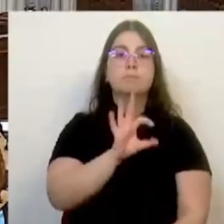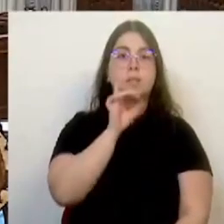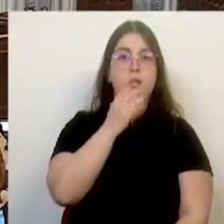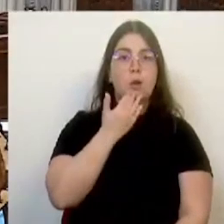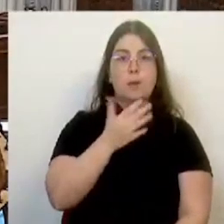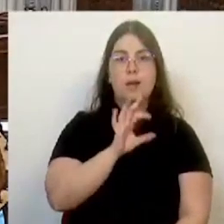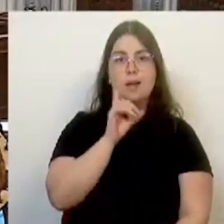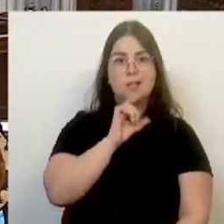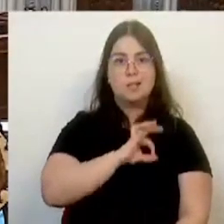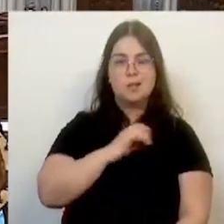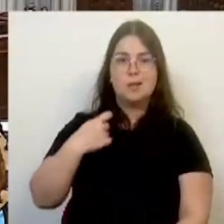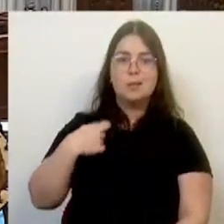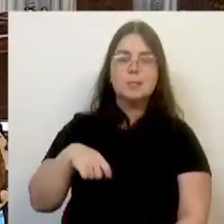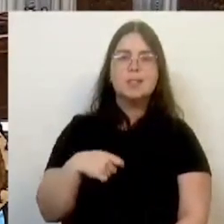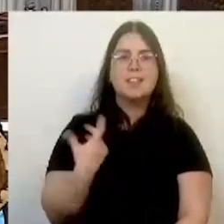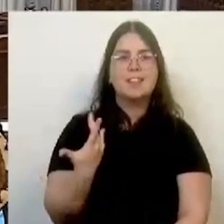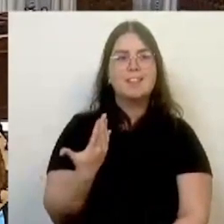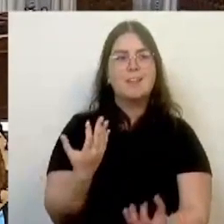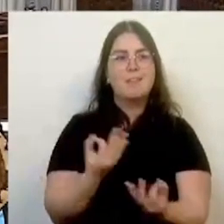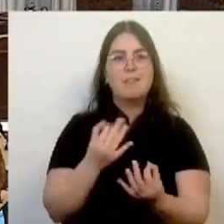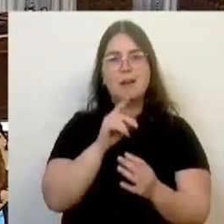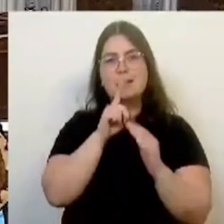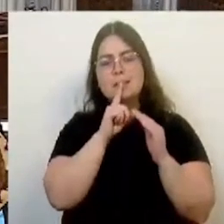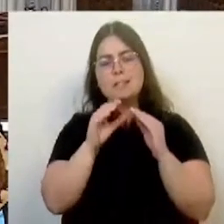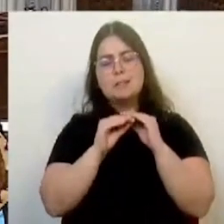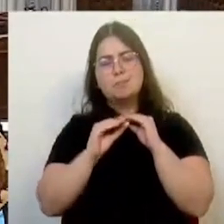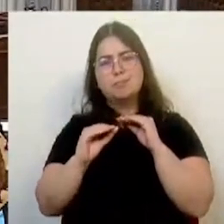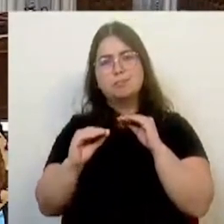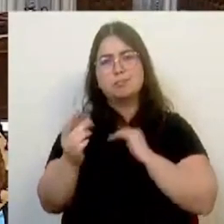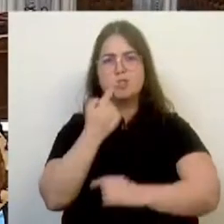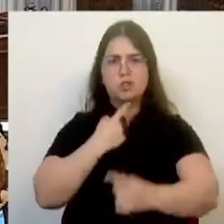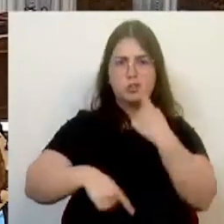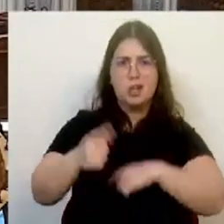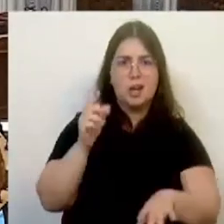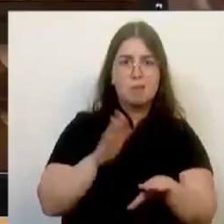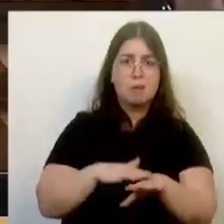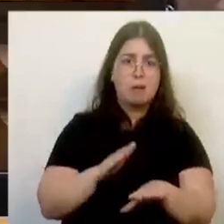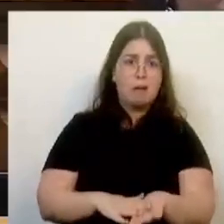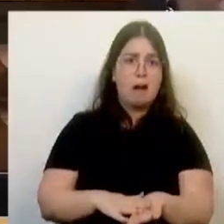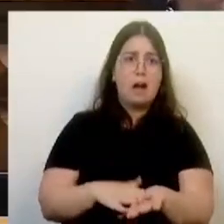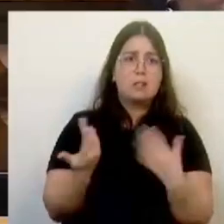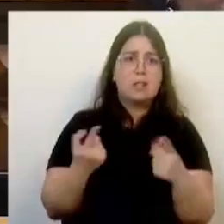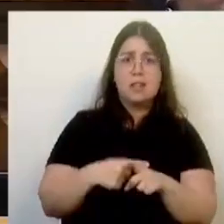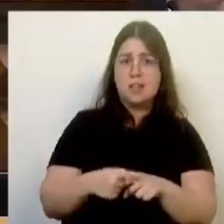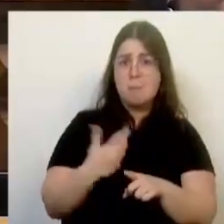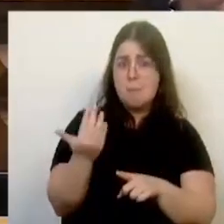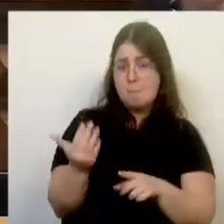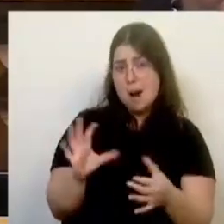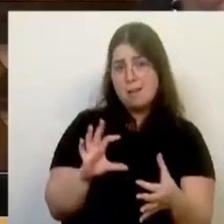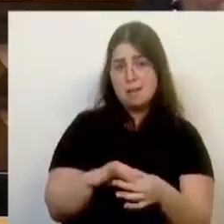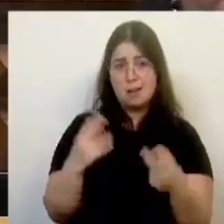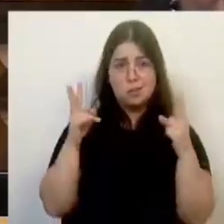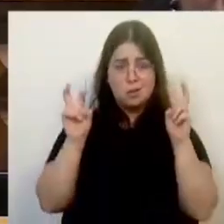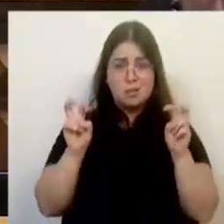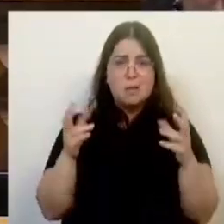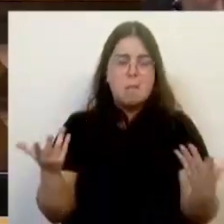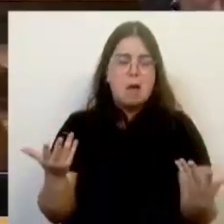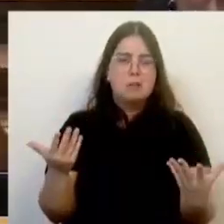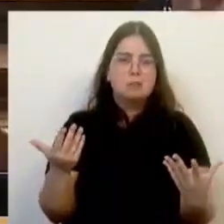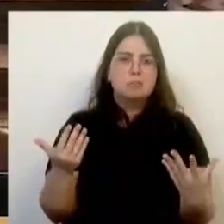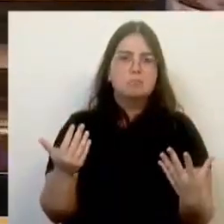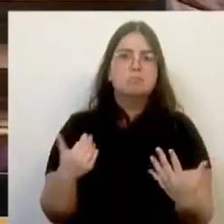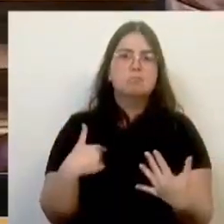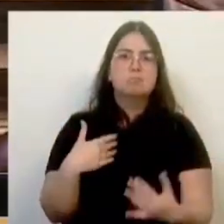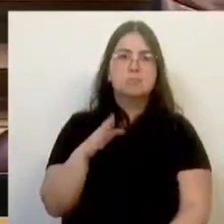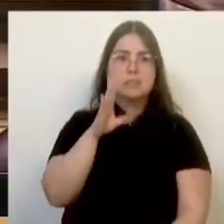É realmente estranho este silêncio e falta de interesse por um tema tão importante e compete-me, se